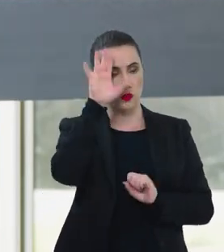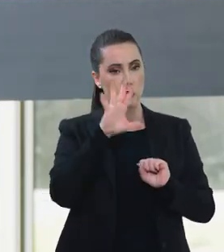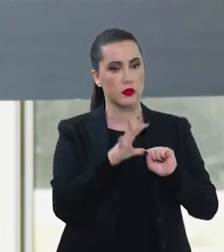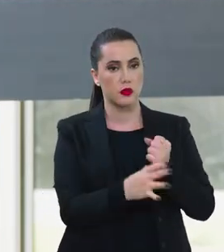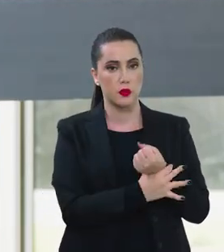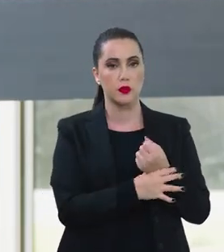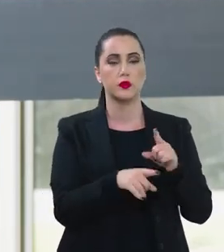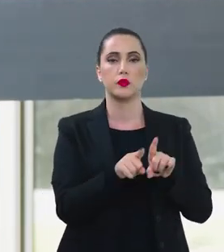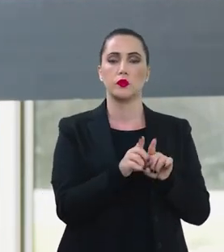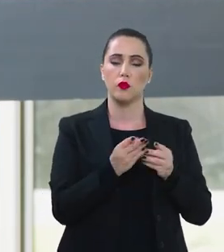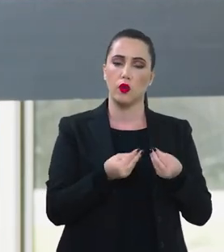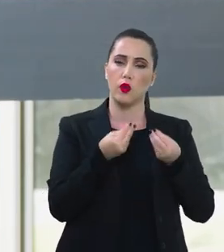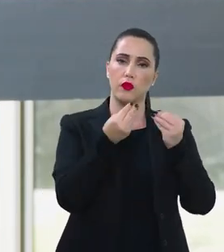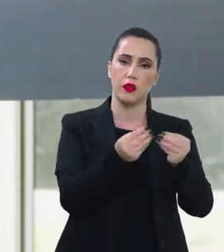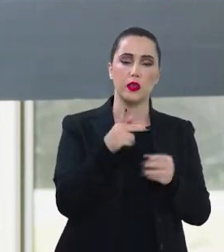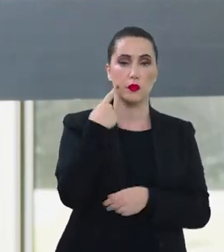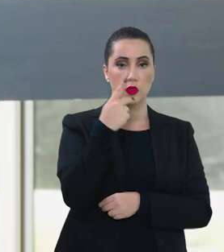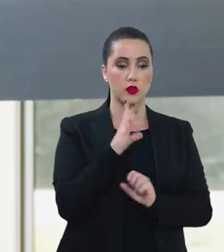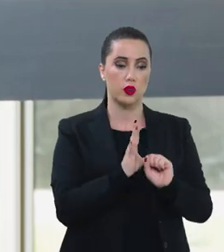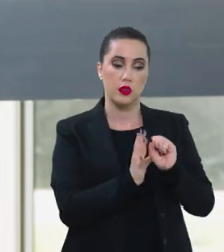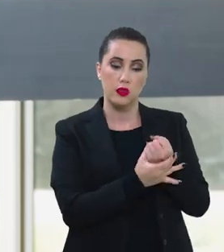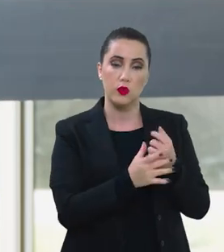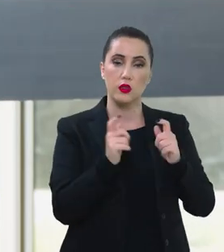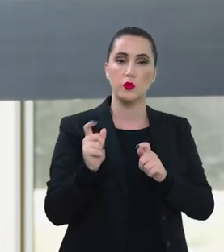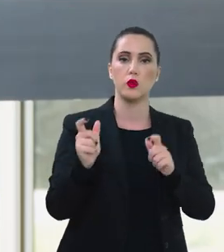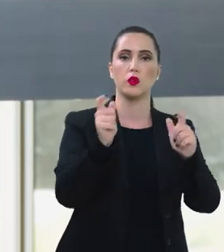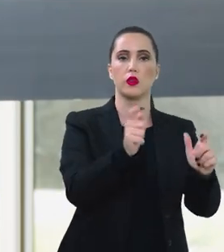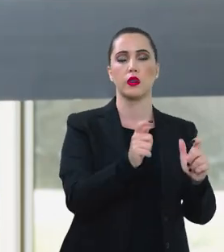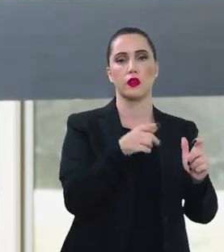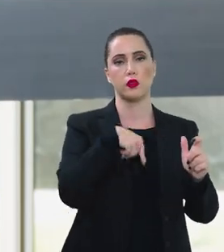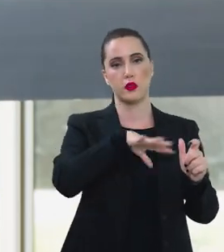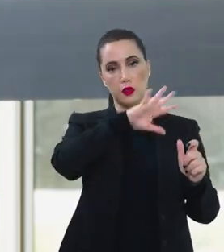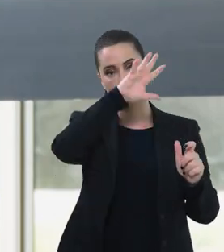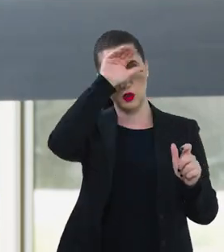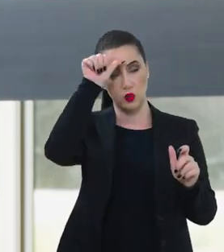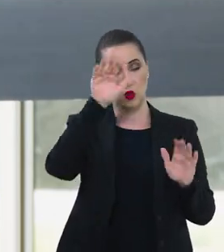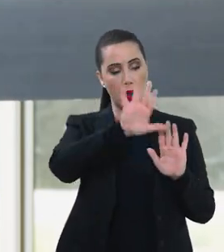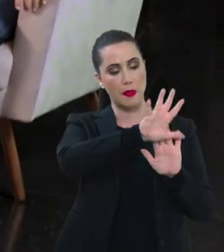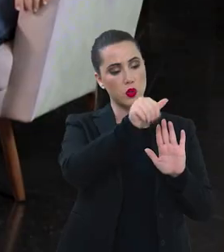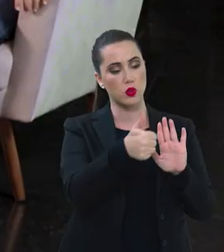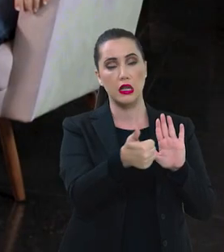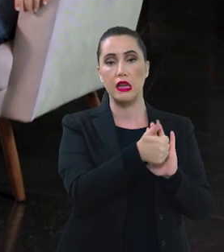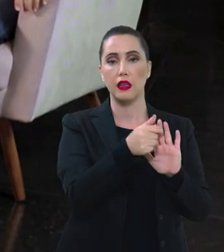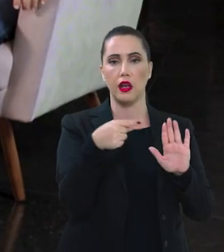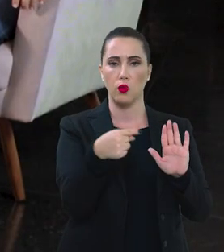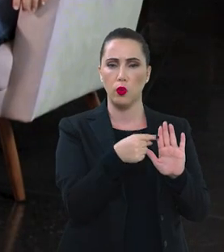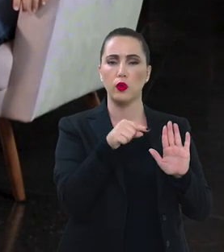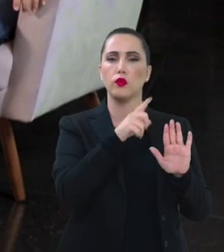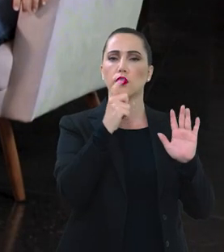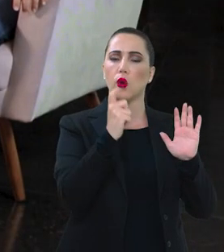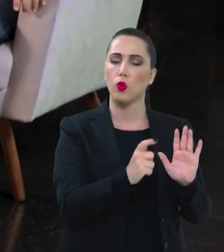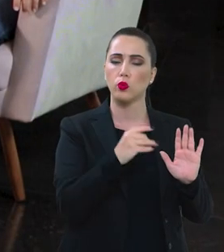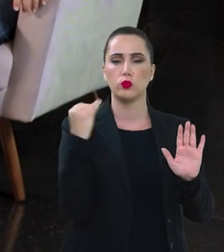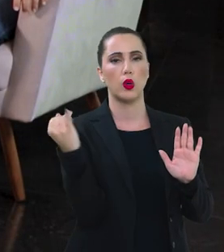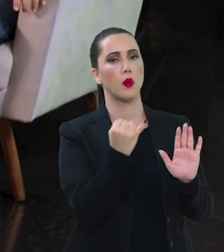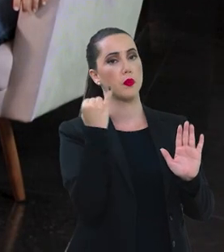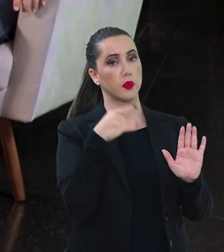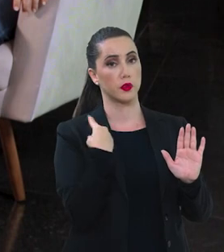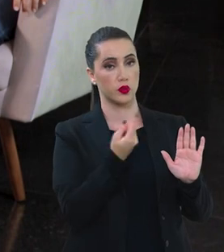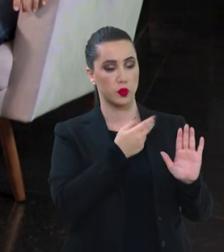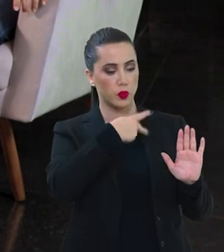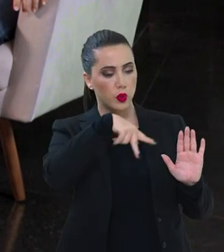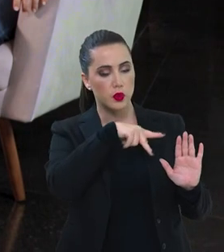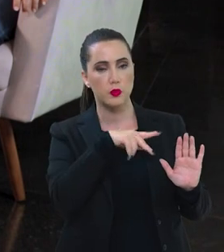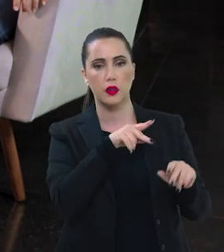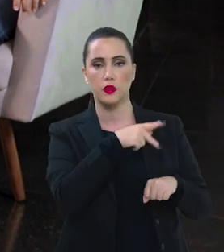que leva um conjunto de políticas de segurança para os estados da Amazônia Legal e para essa região que é tão importante para o